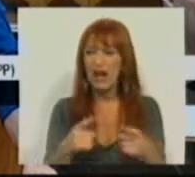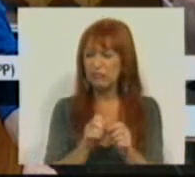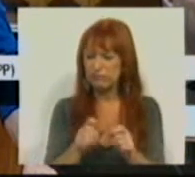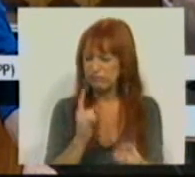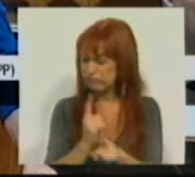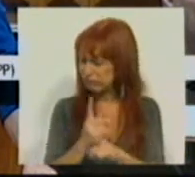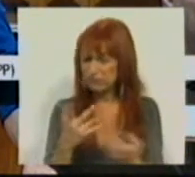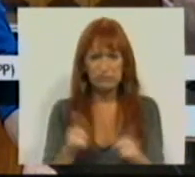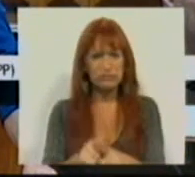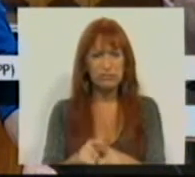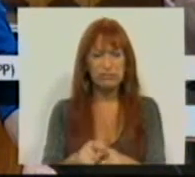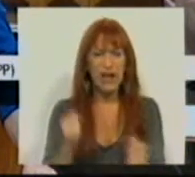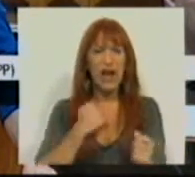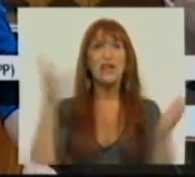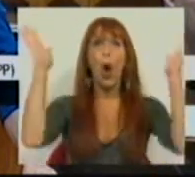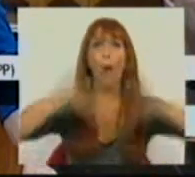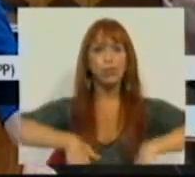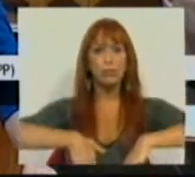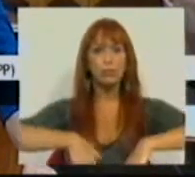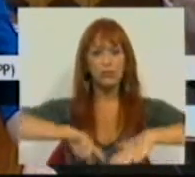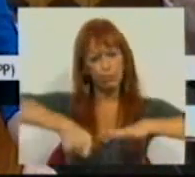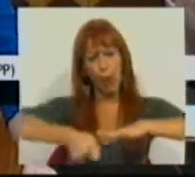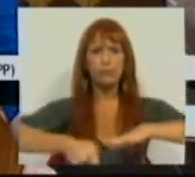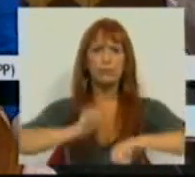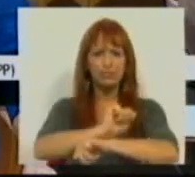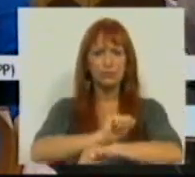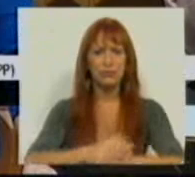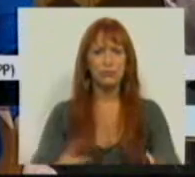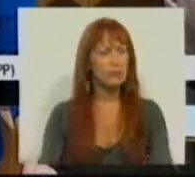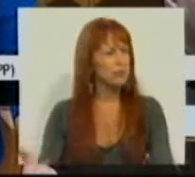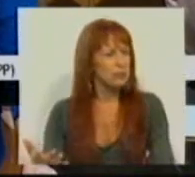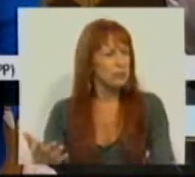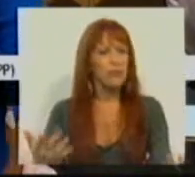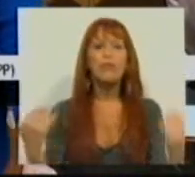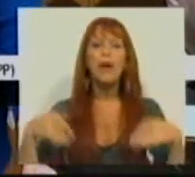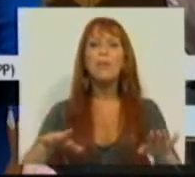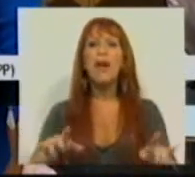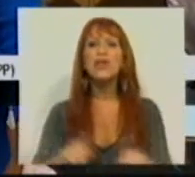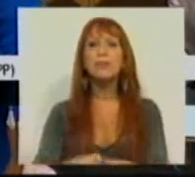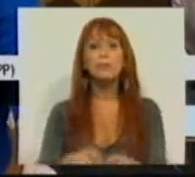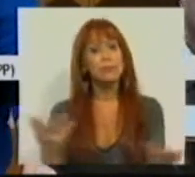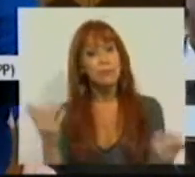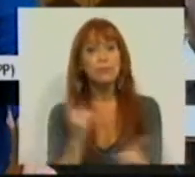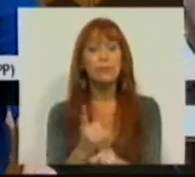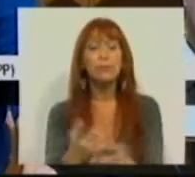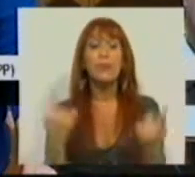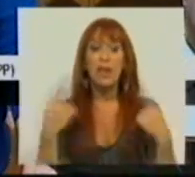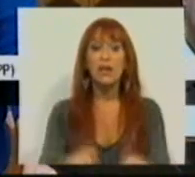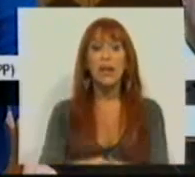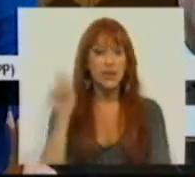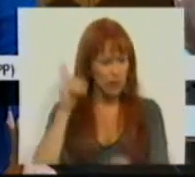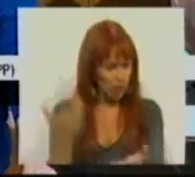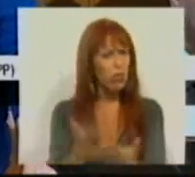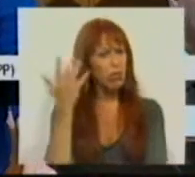do casa arrombada e trancas à porta. De qualquer modo, ainda assim, temos de